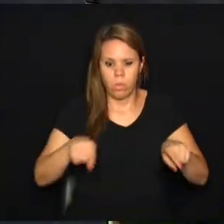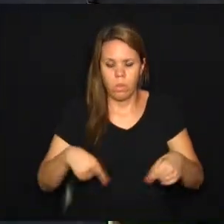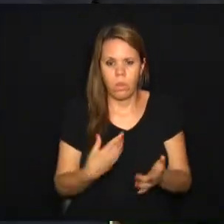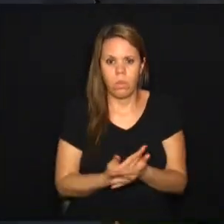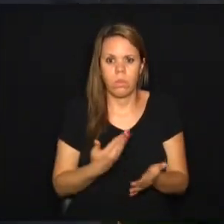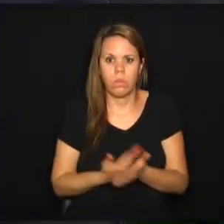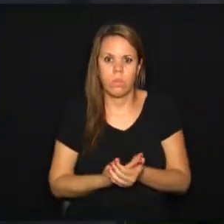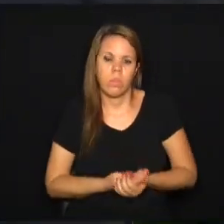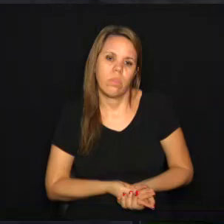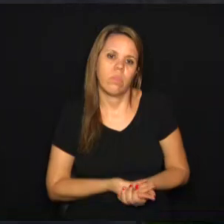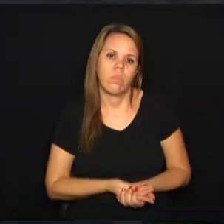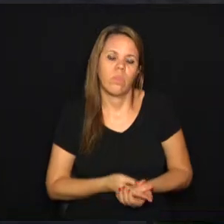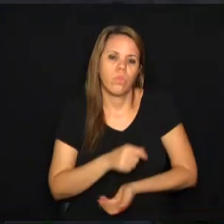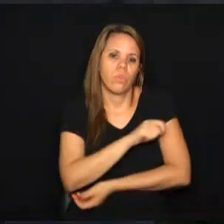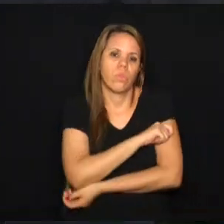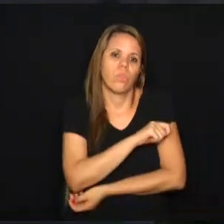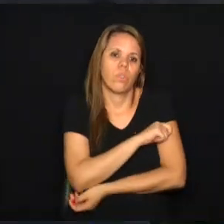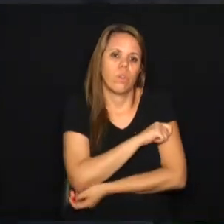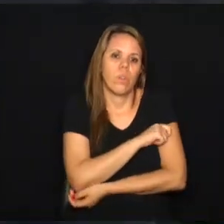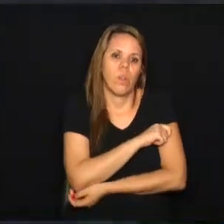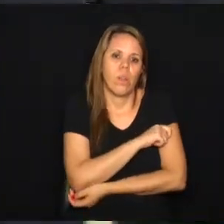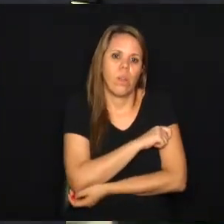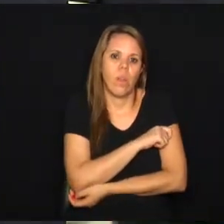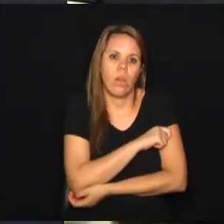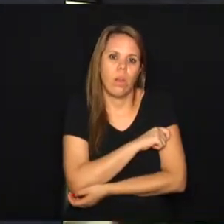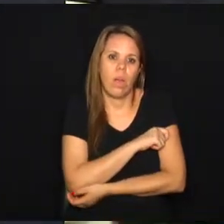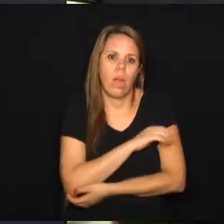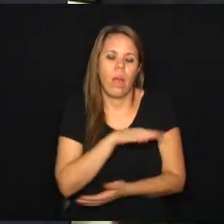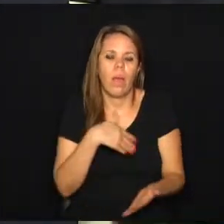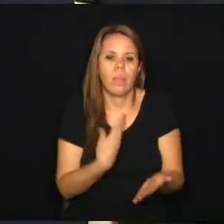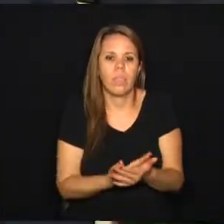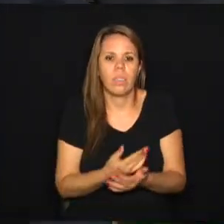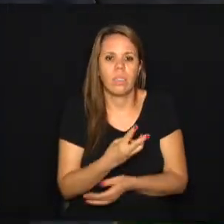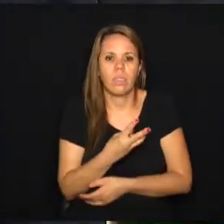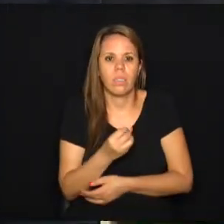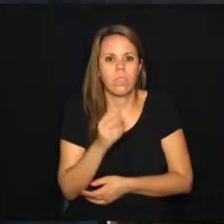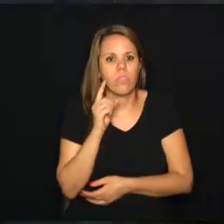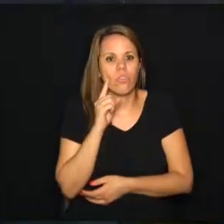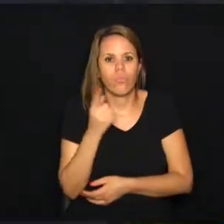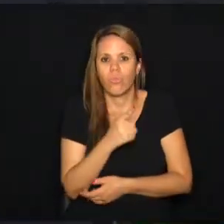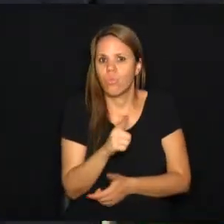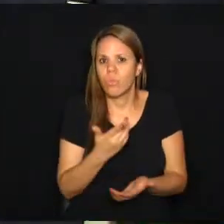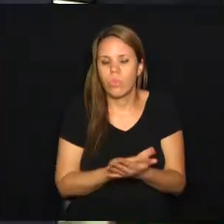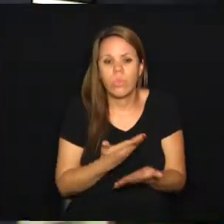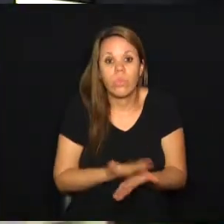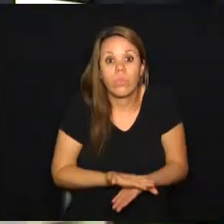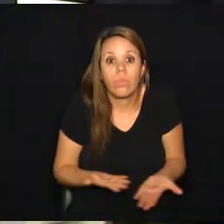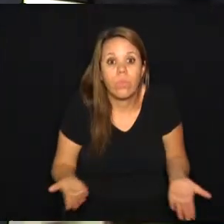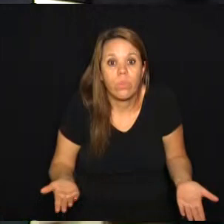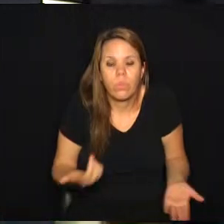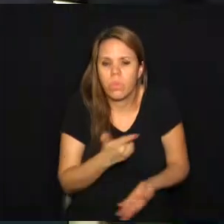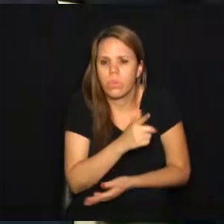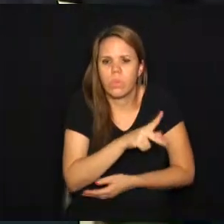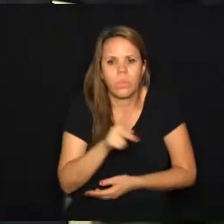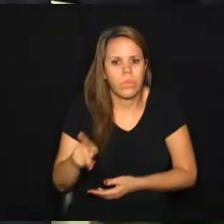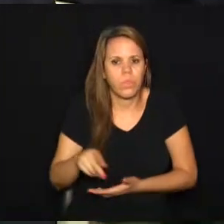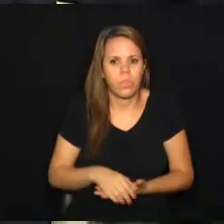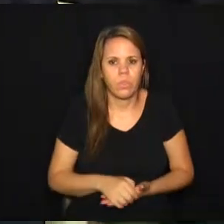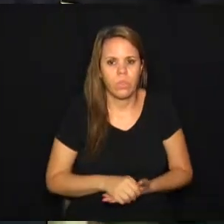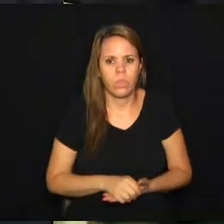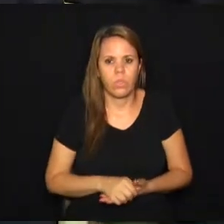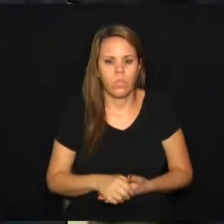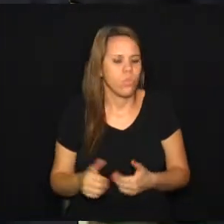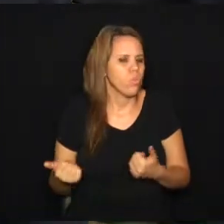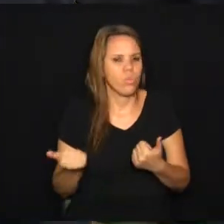que os alunos podem ficar até 30 dias sem ter aula, porque não há professores nem